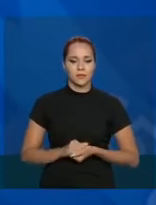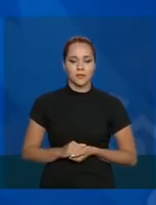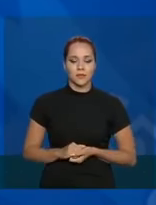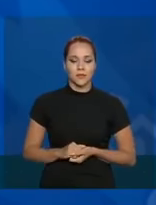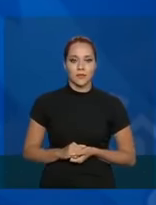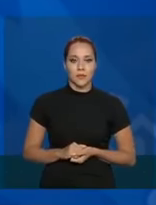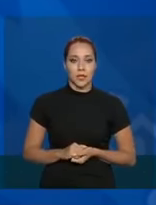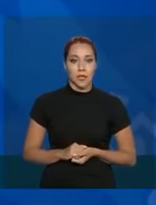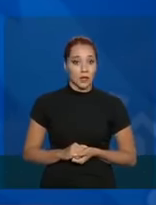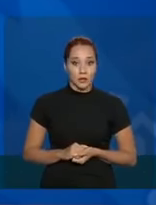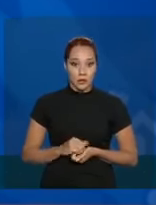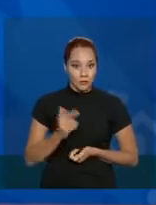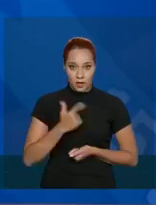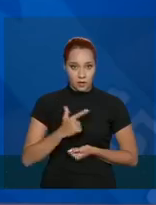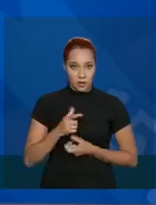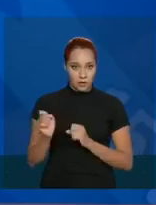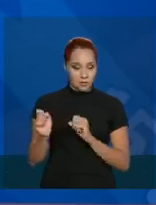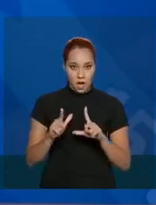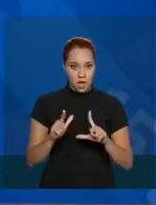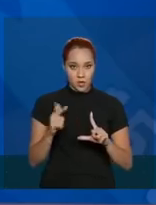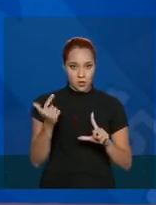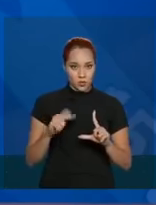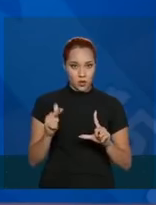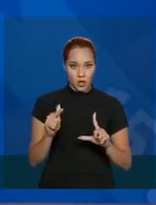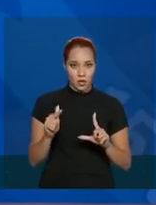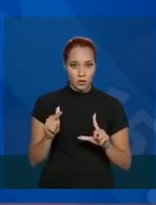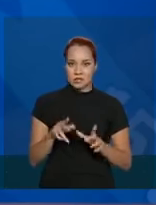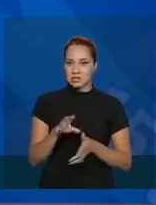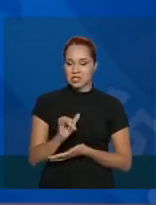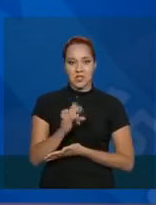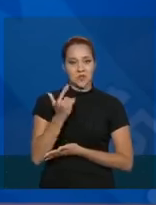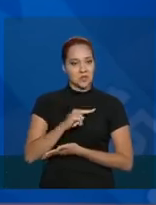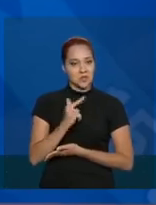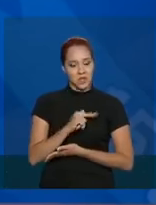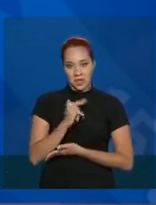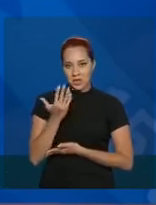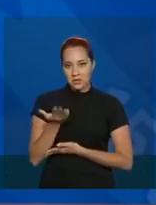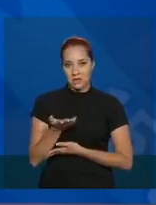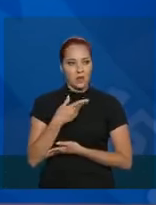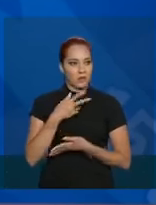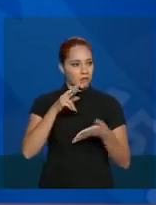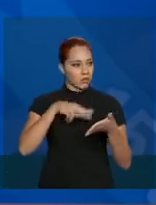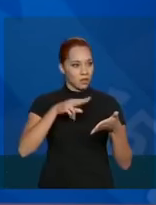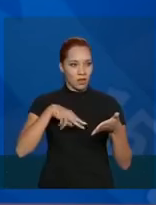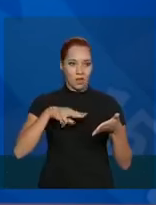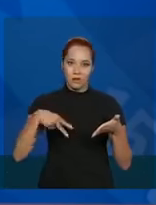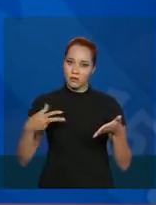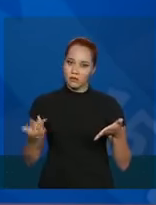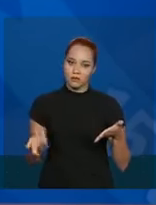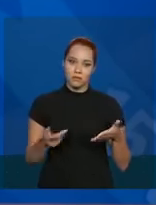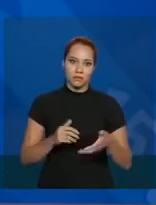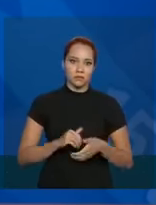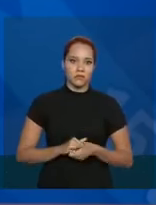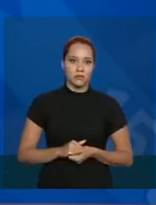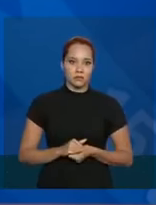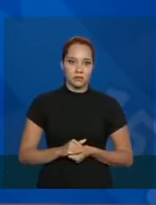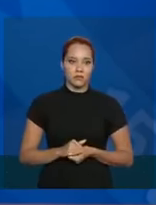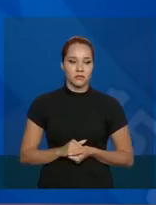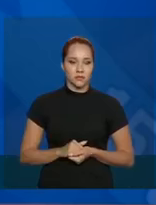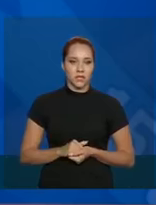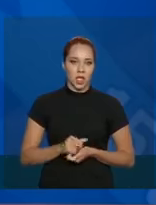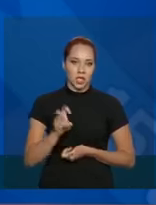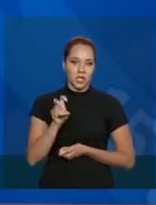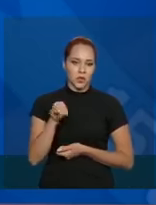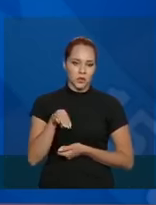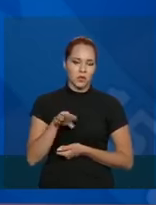Não vai ter a imagem? Se não vai ter, eu a faço lendo. Em cinco minutos?